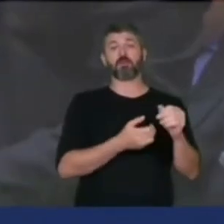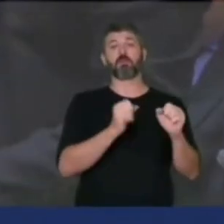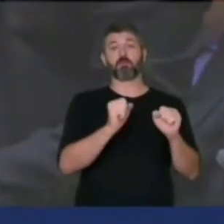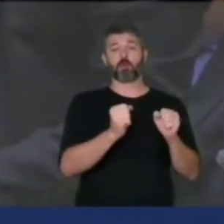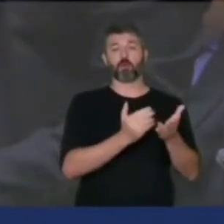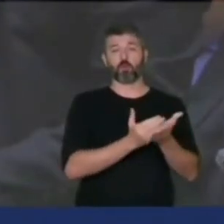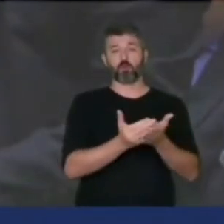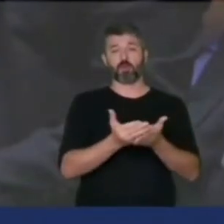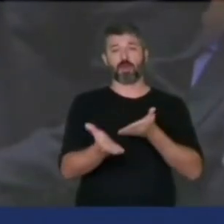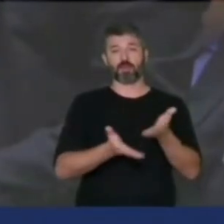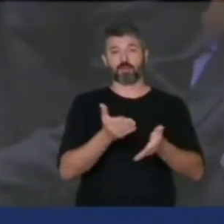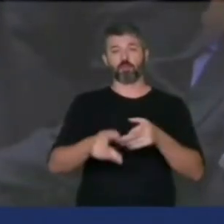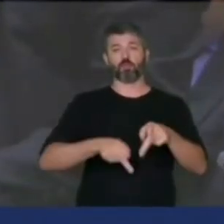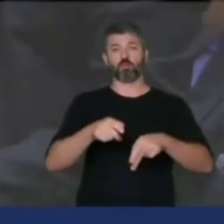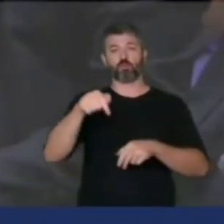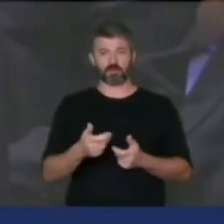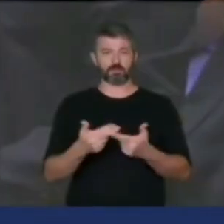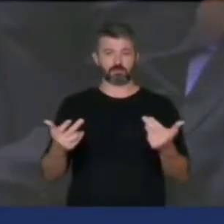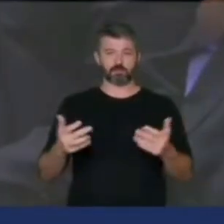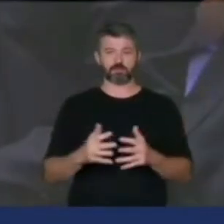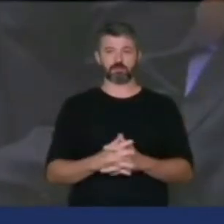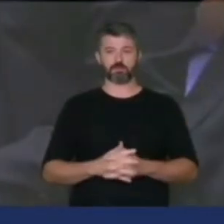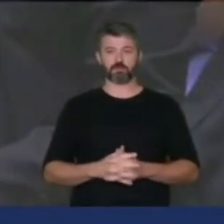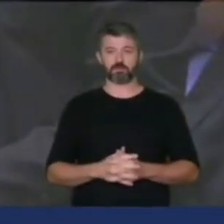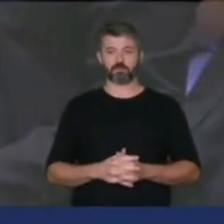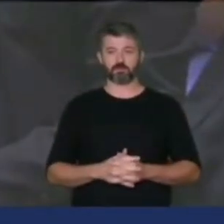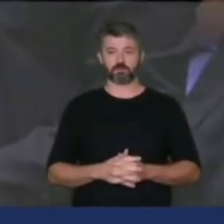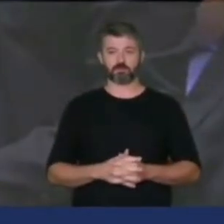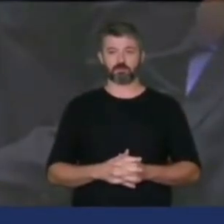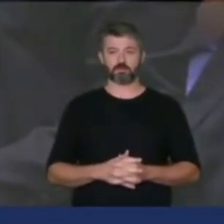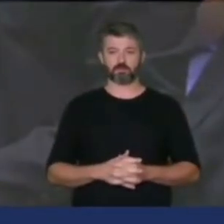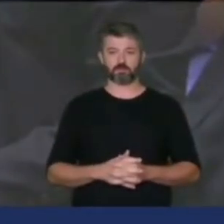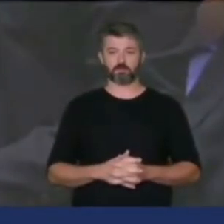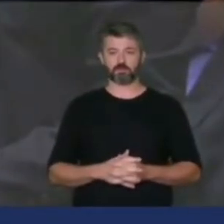brasileiros, passem a atender a comunidade indígena, né, coronel Crisóstomo.